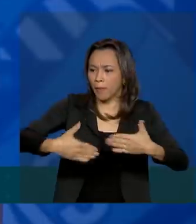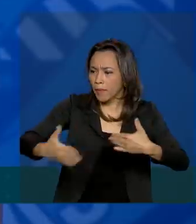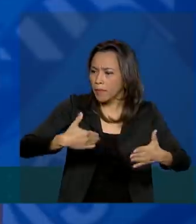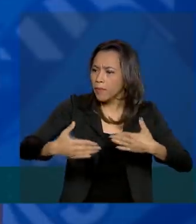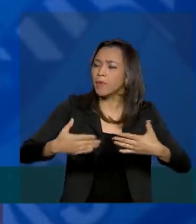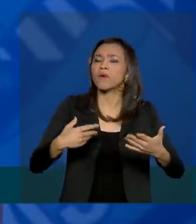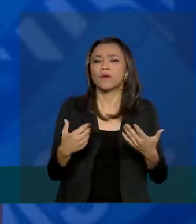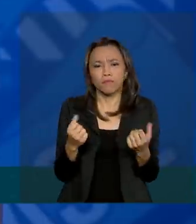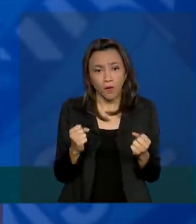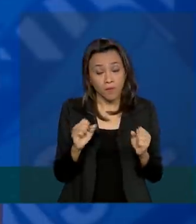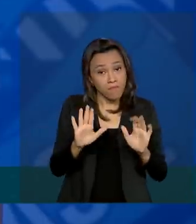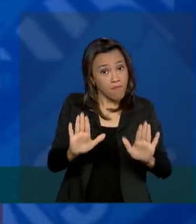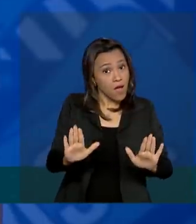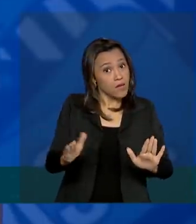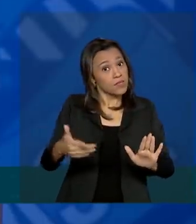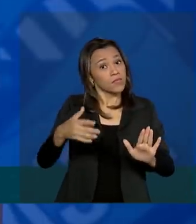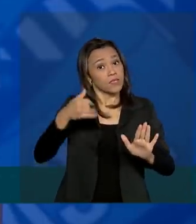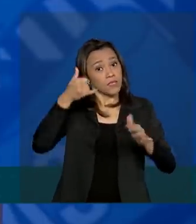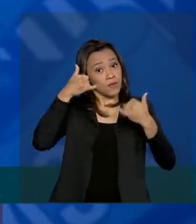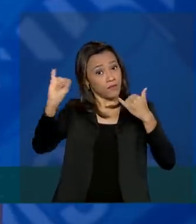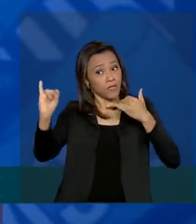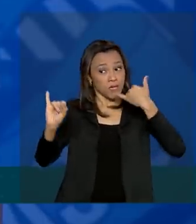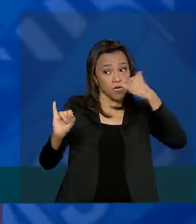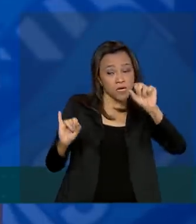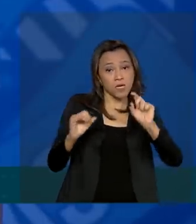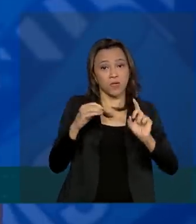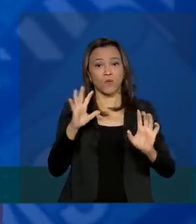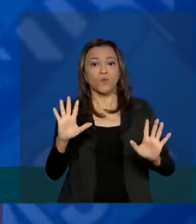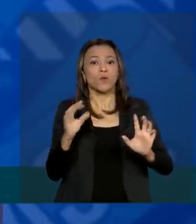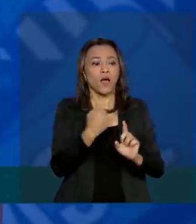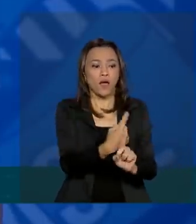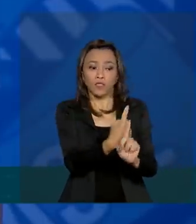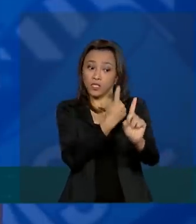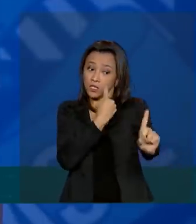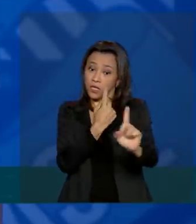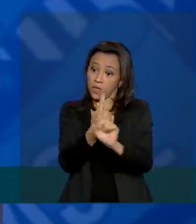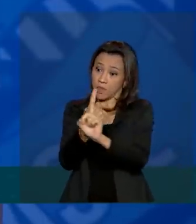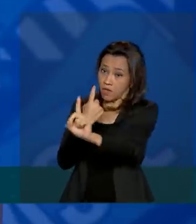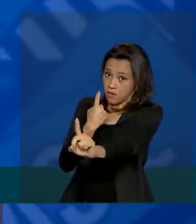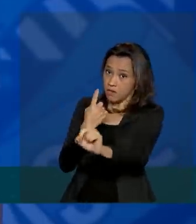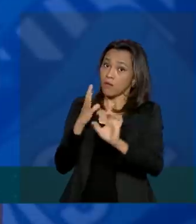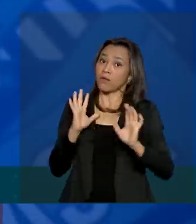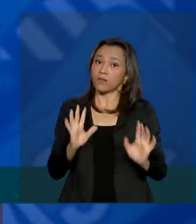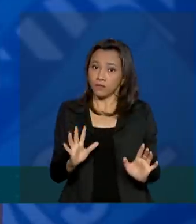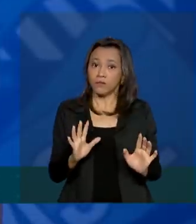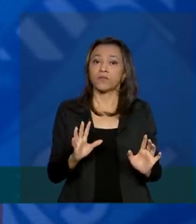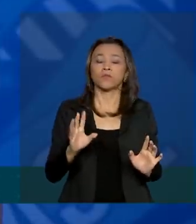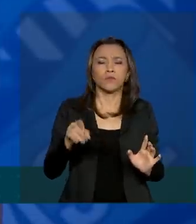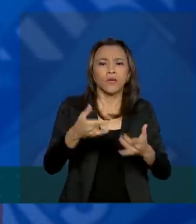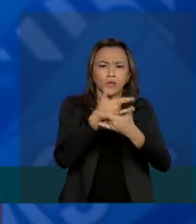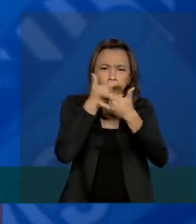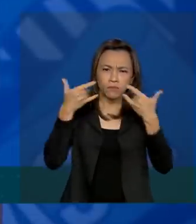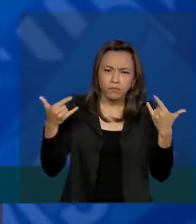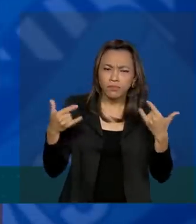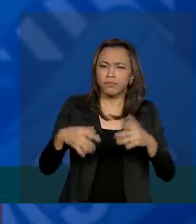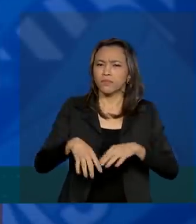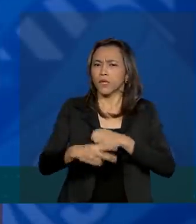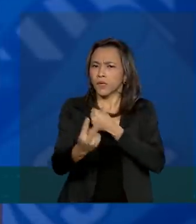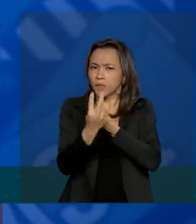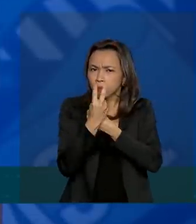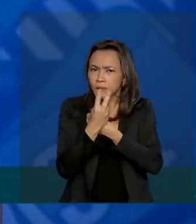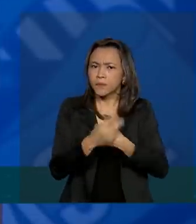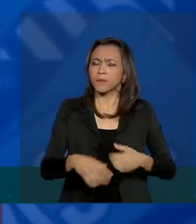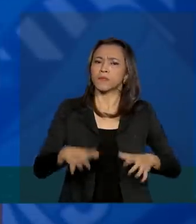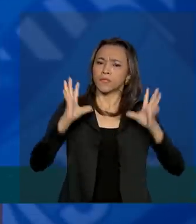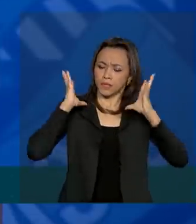de prevenção, como distanciamento social, um afastamento mínimo entre as pessoas, medidas de higiene, uso